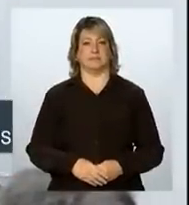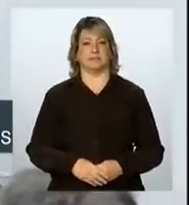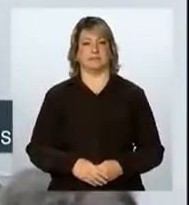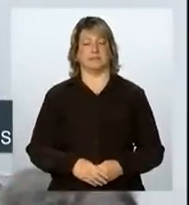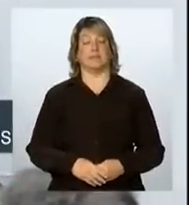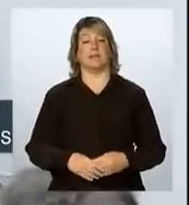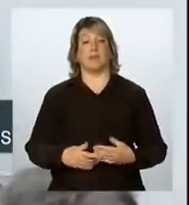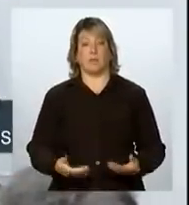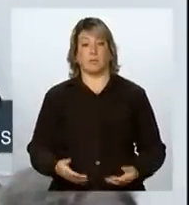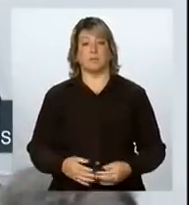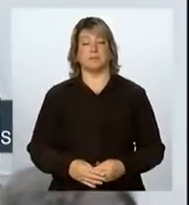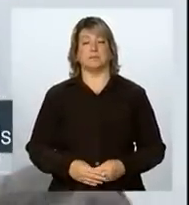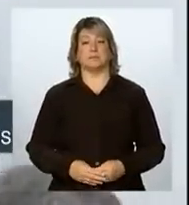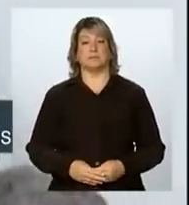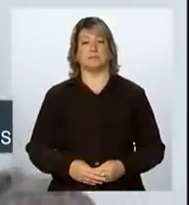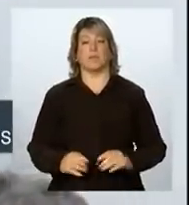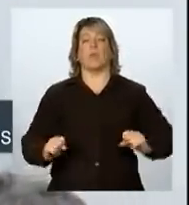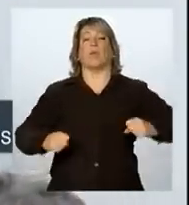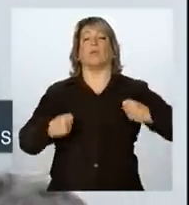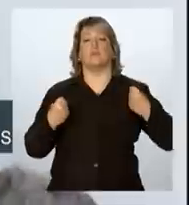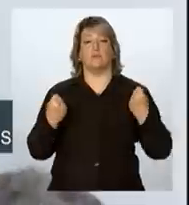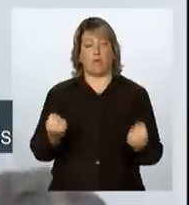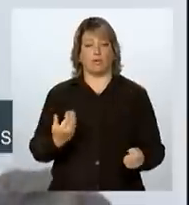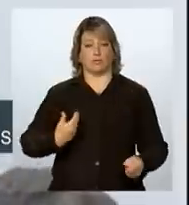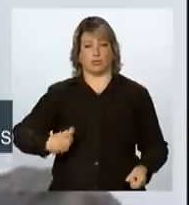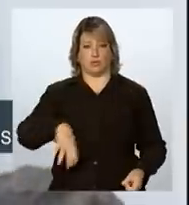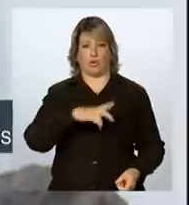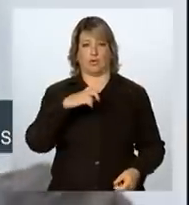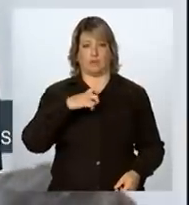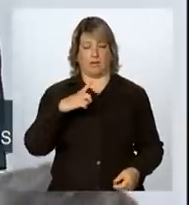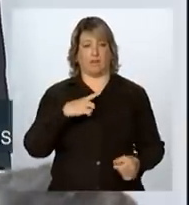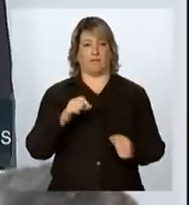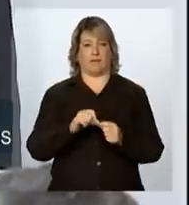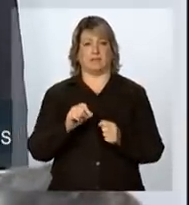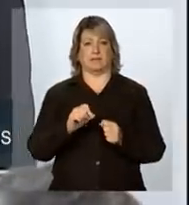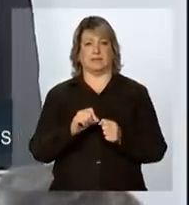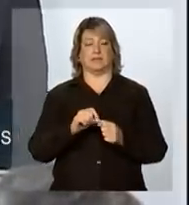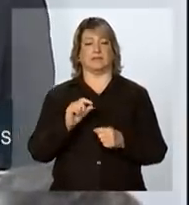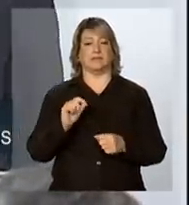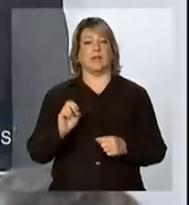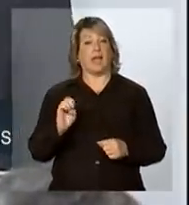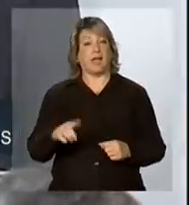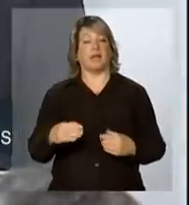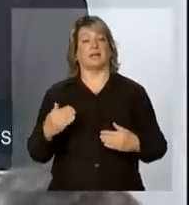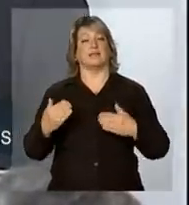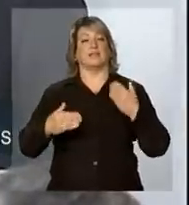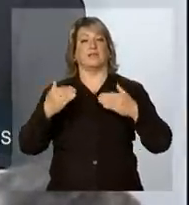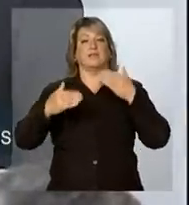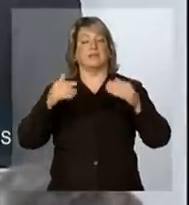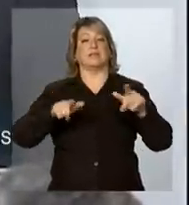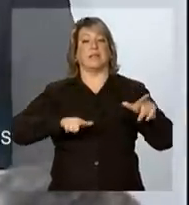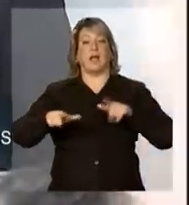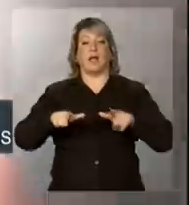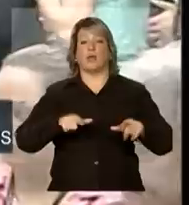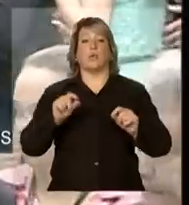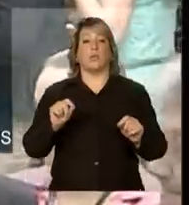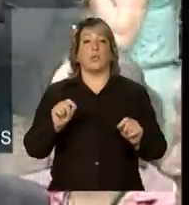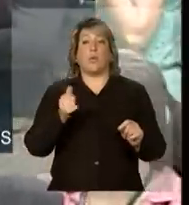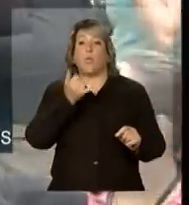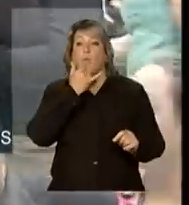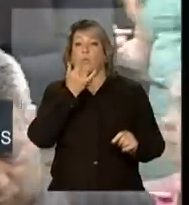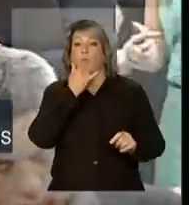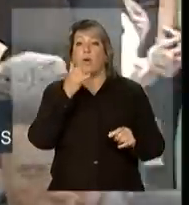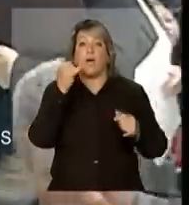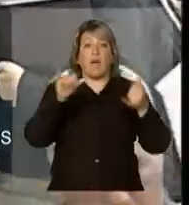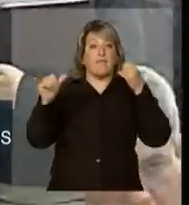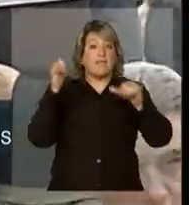Portanto, o esforço que temos feito é desenvolver ações de prevenção. E